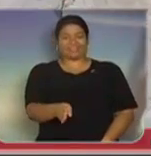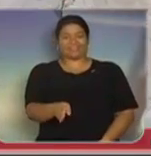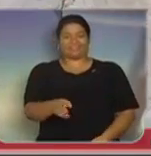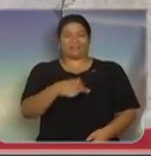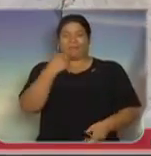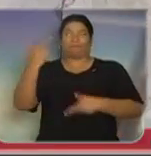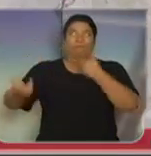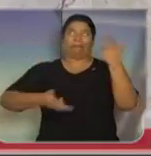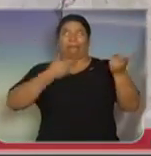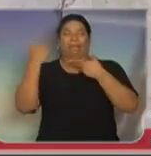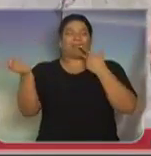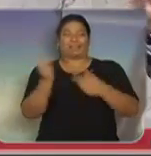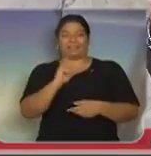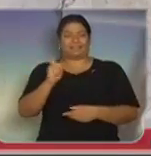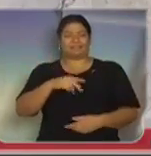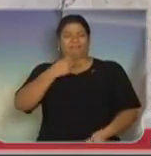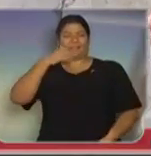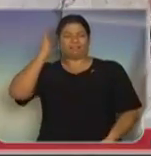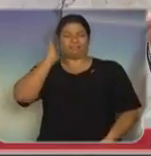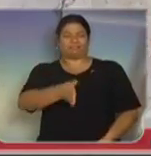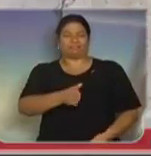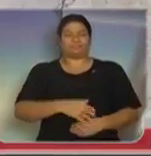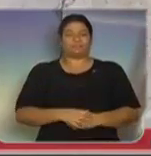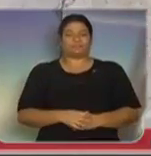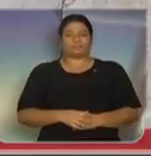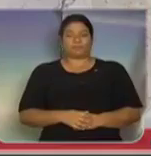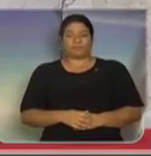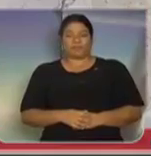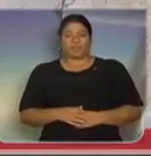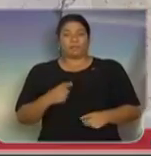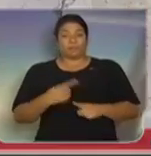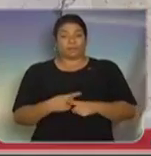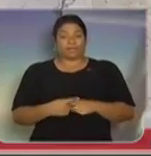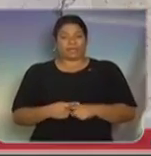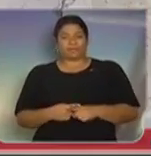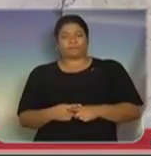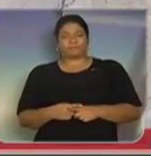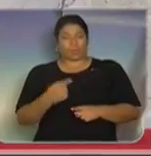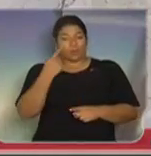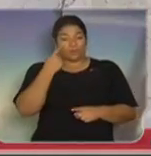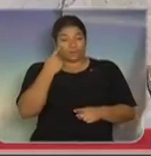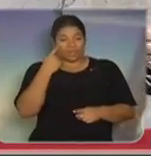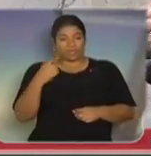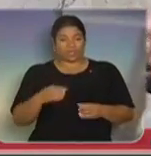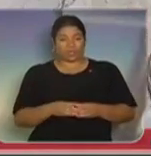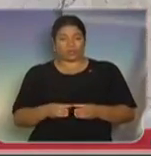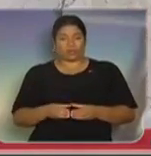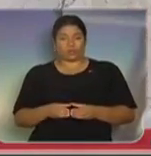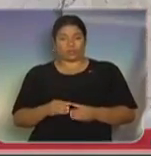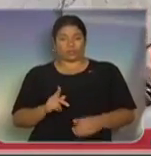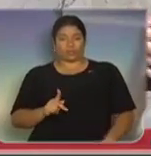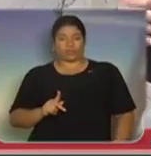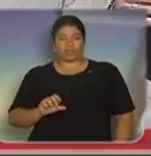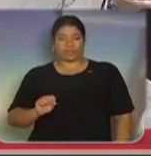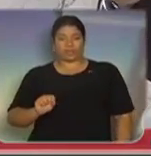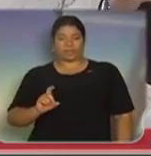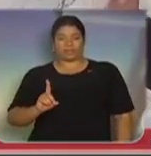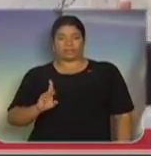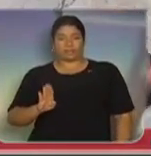de ficar jogando discurso para a galera. Ontem, na reunião de bancada do PSDB, quando chegou esse assunto, todo mundo ficou